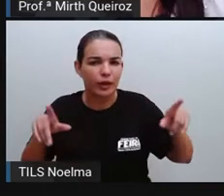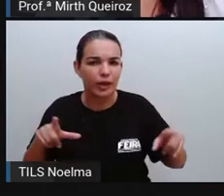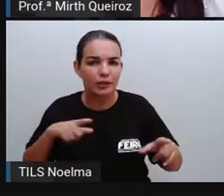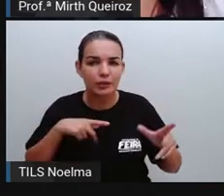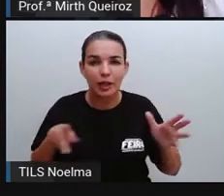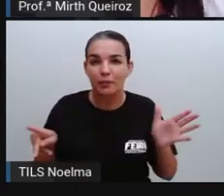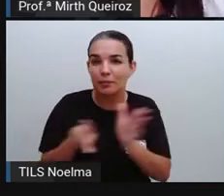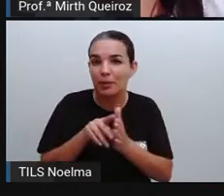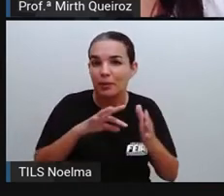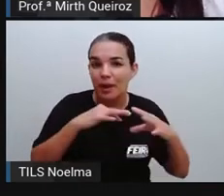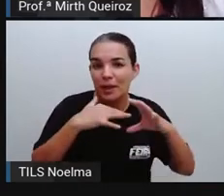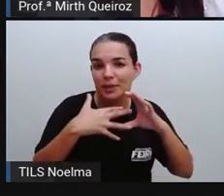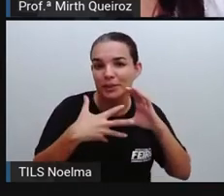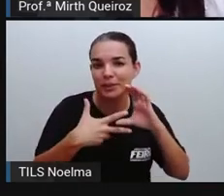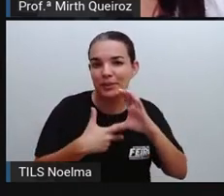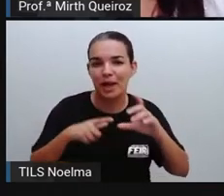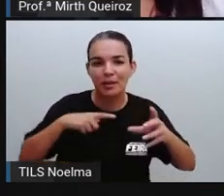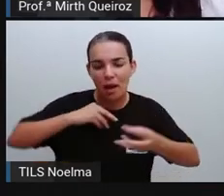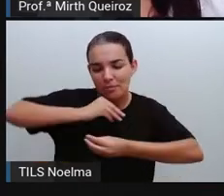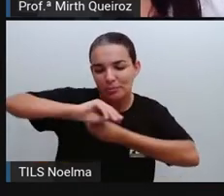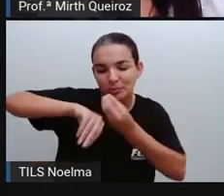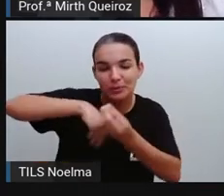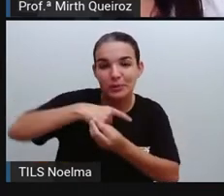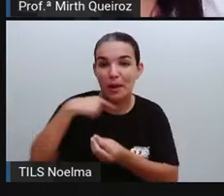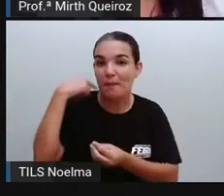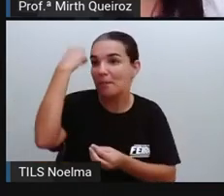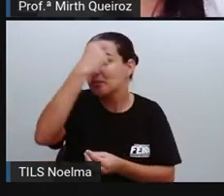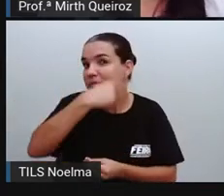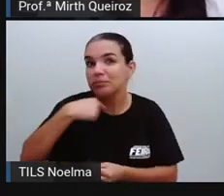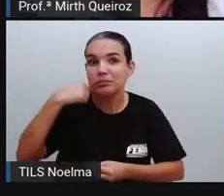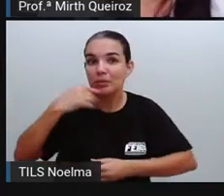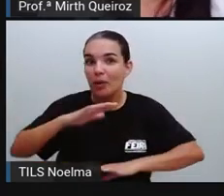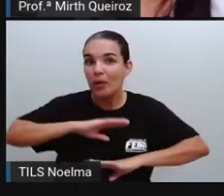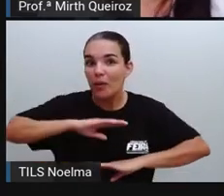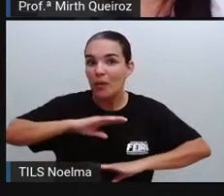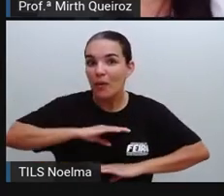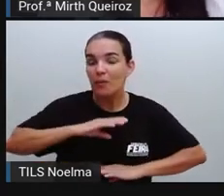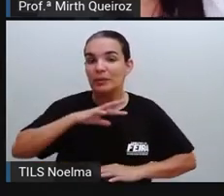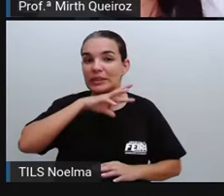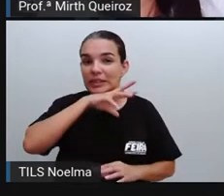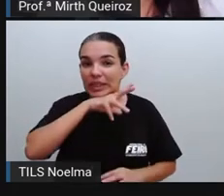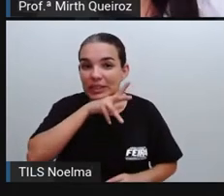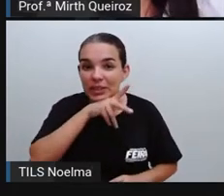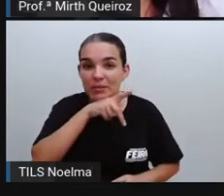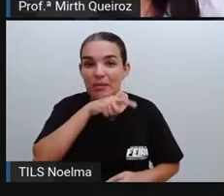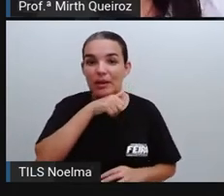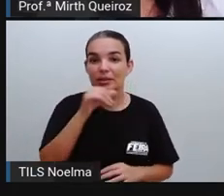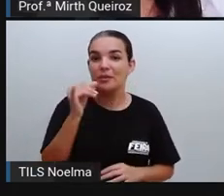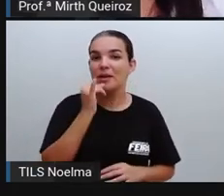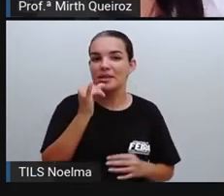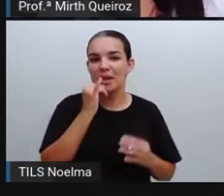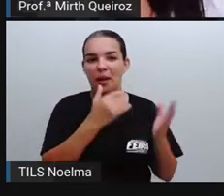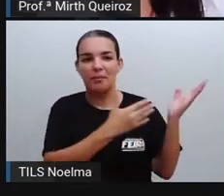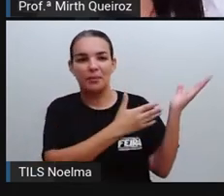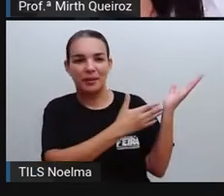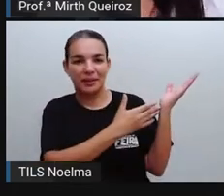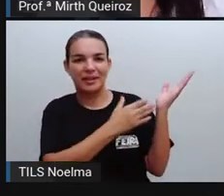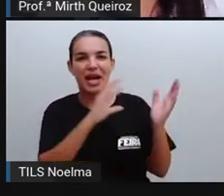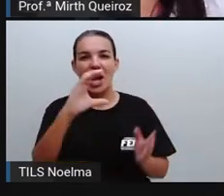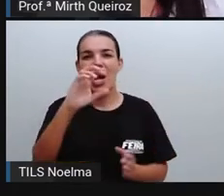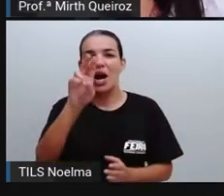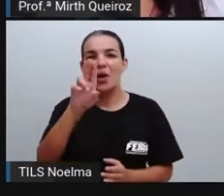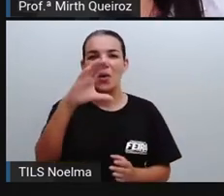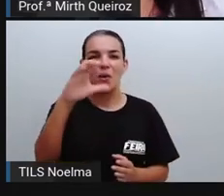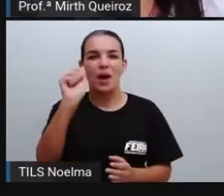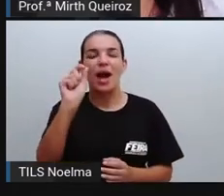características que se misturam com as feições físicas de alguns animais, como, por exemplo, a gente tem a cuca, né?